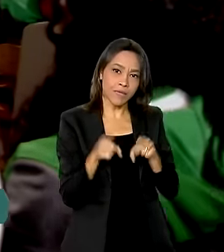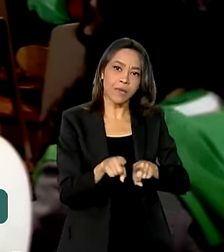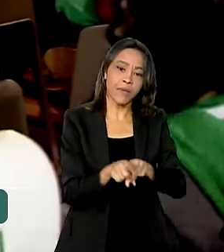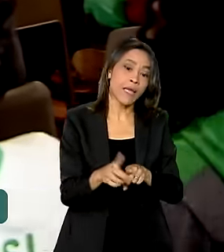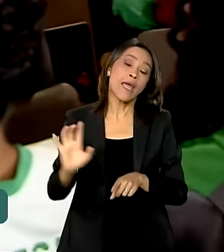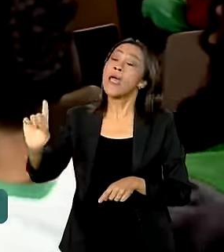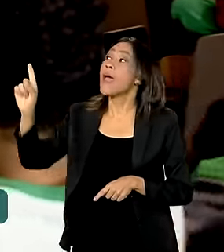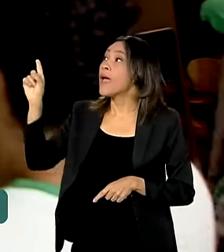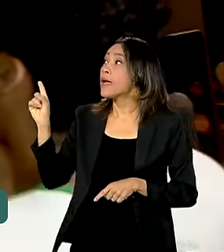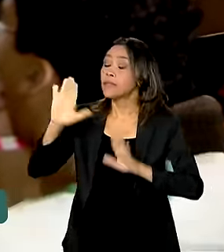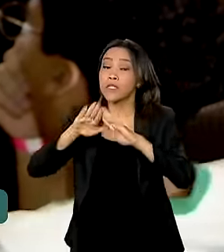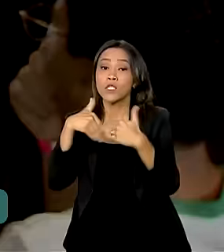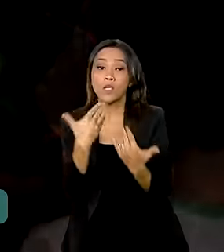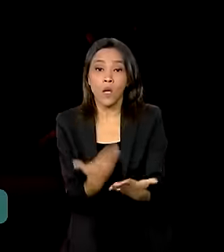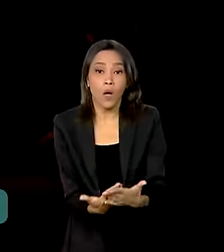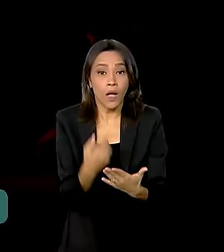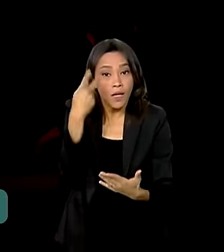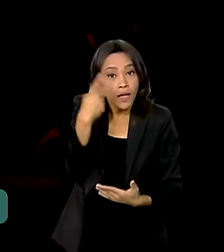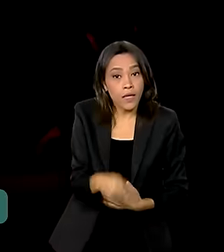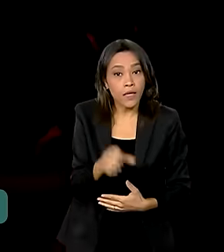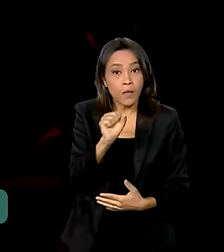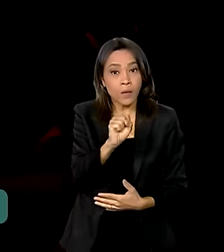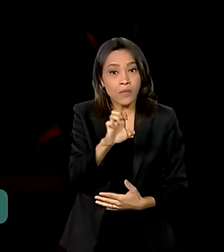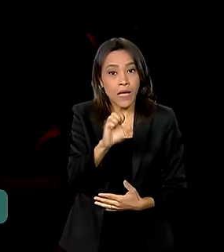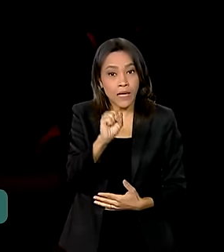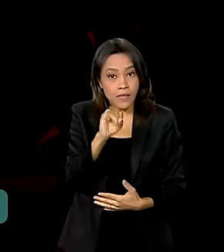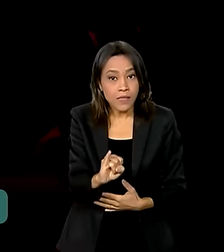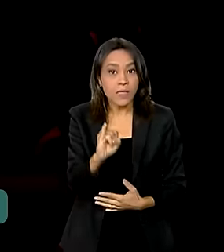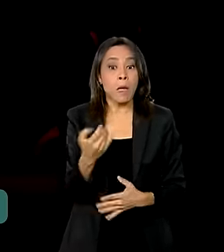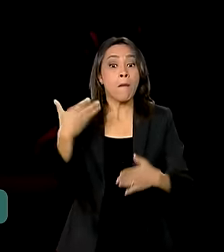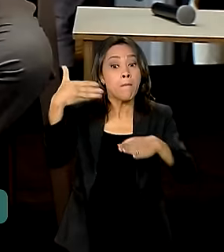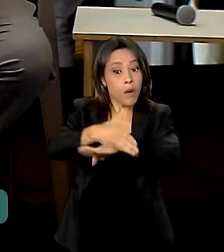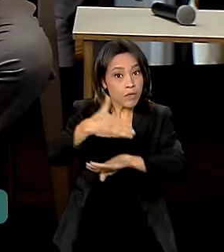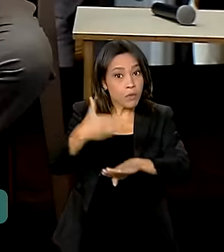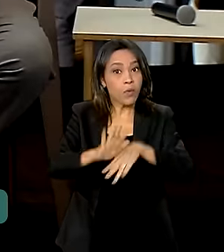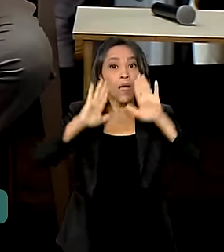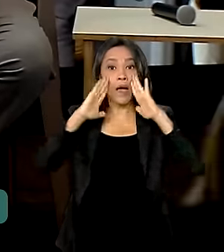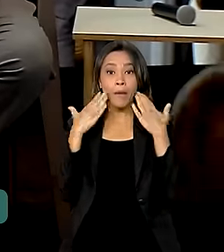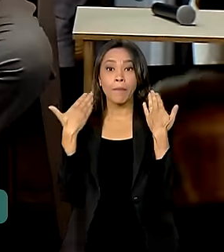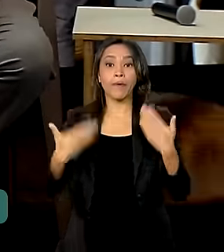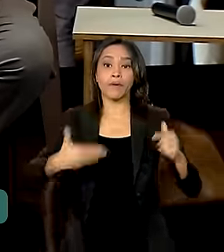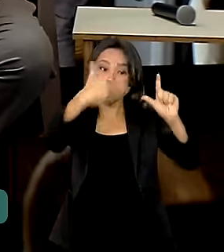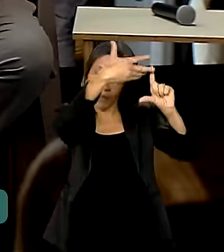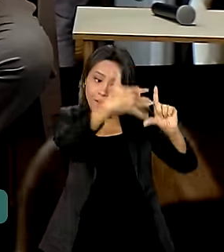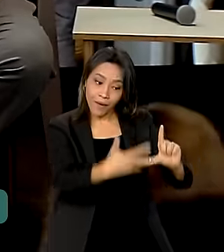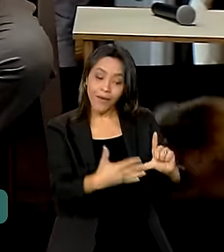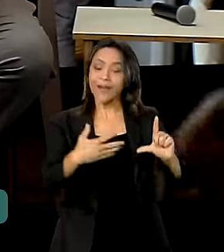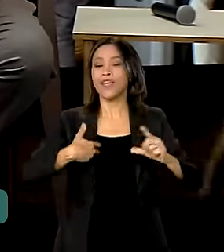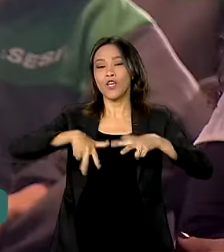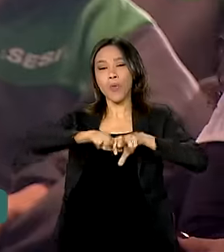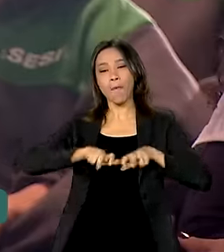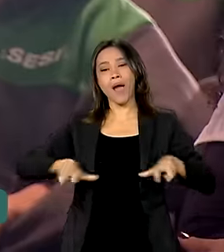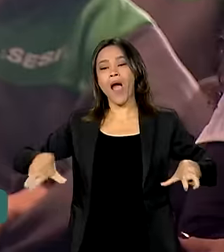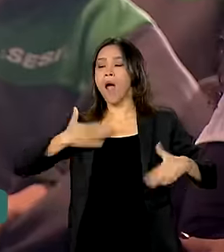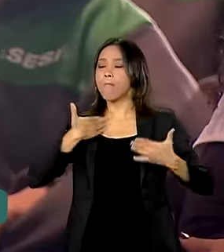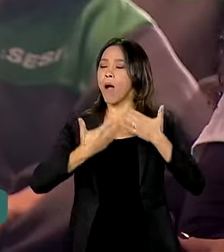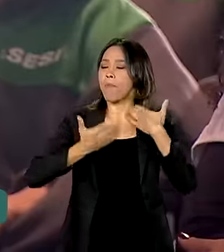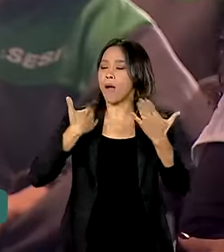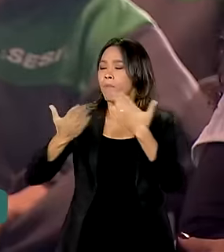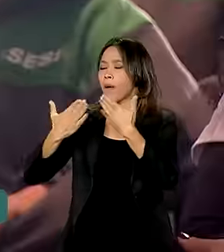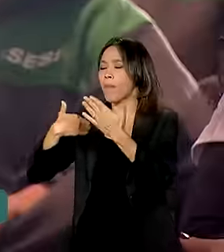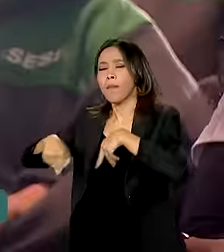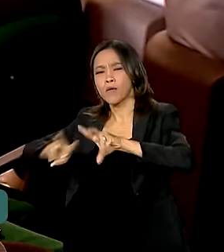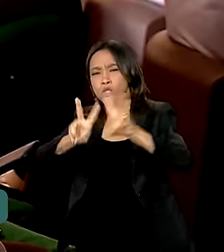escola do SESI, de Brasília, participou da apresentação da plataforma e de um bate-papo a respeito do mercado de